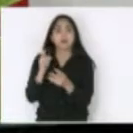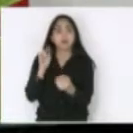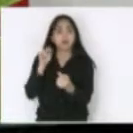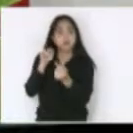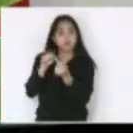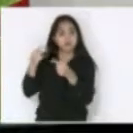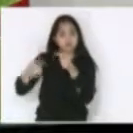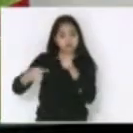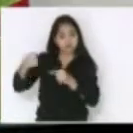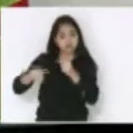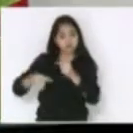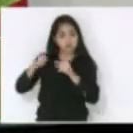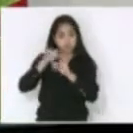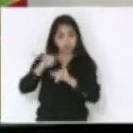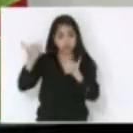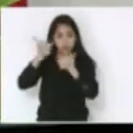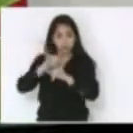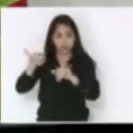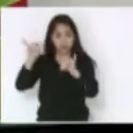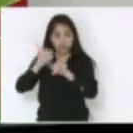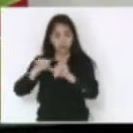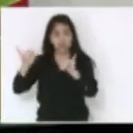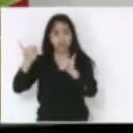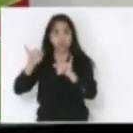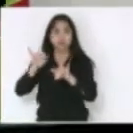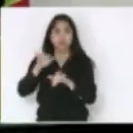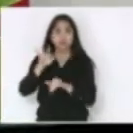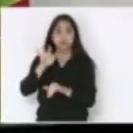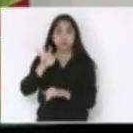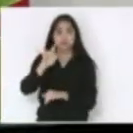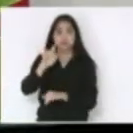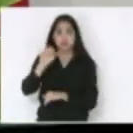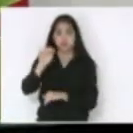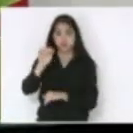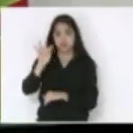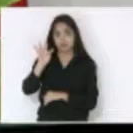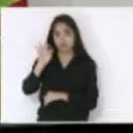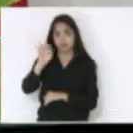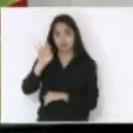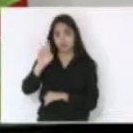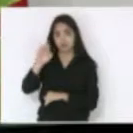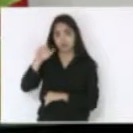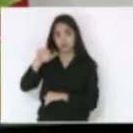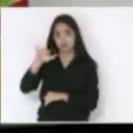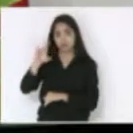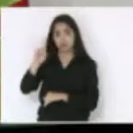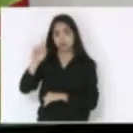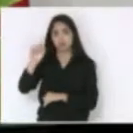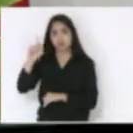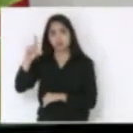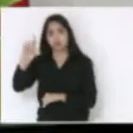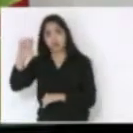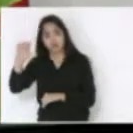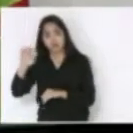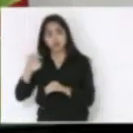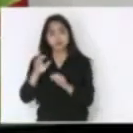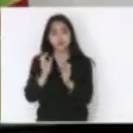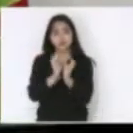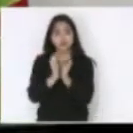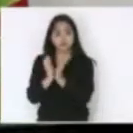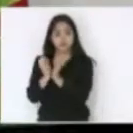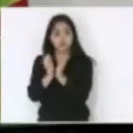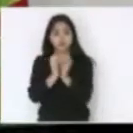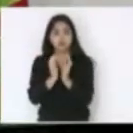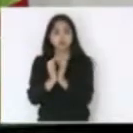próxima campanha da fraternidade que aconteceu no município de Lages onde estavam reunidas todas as dioceses de Santa